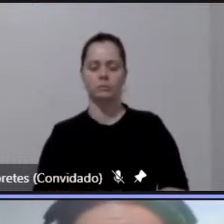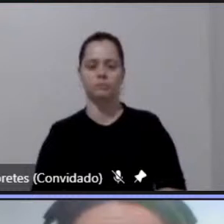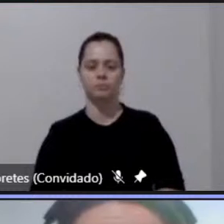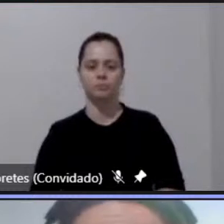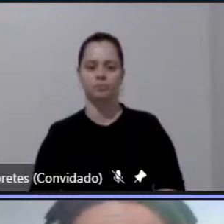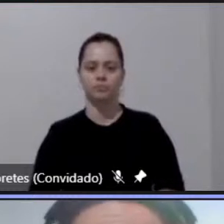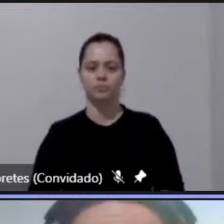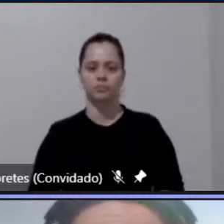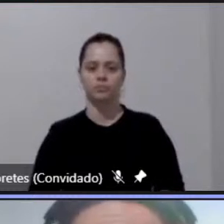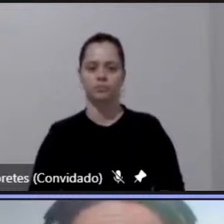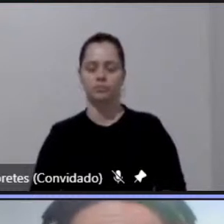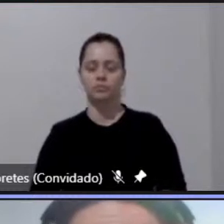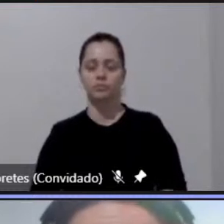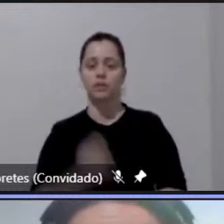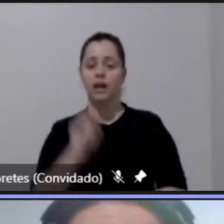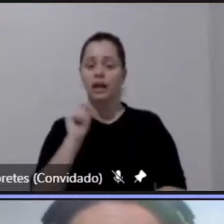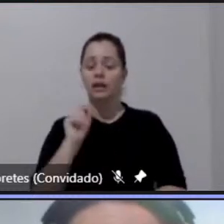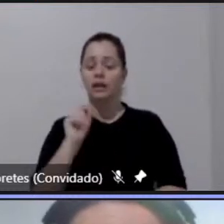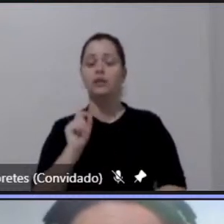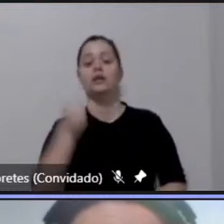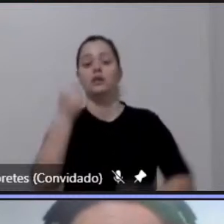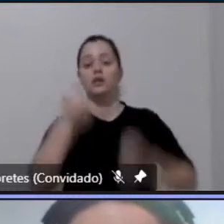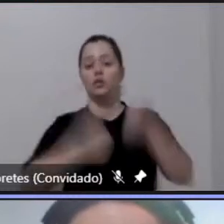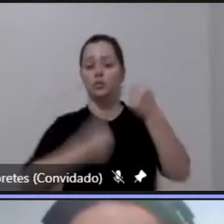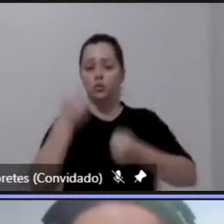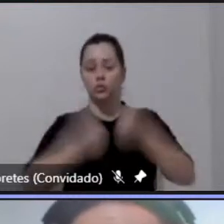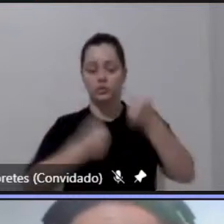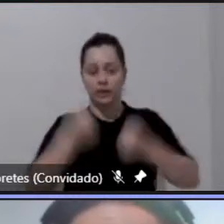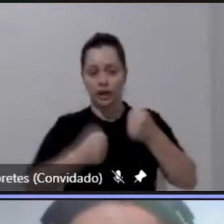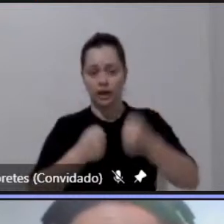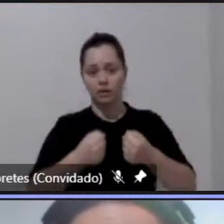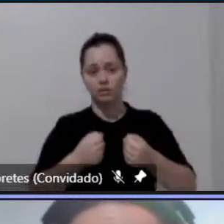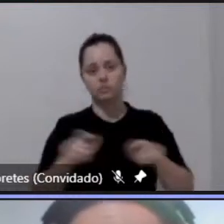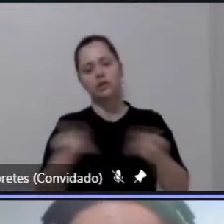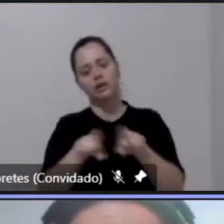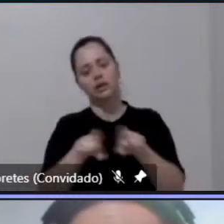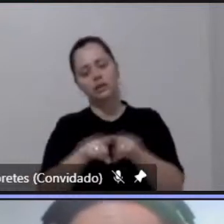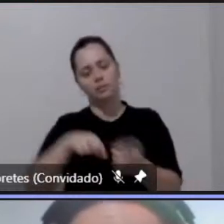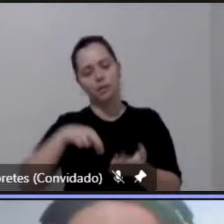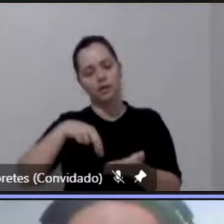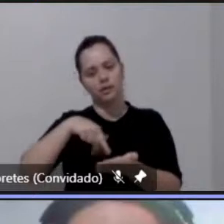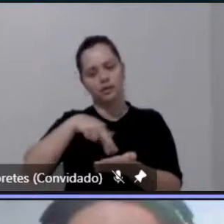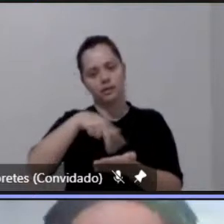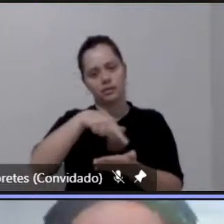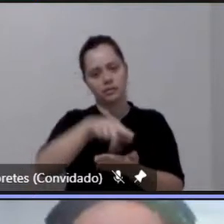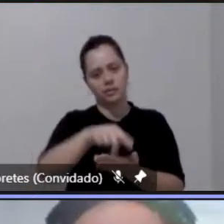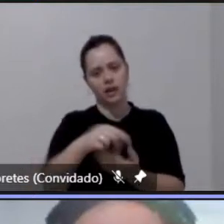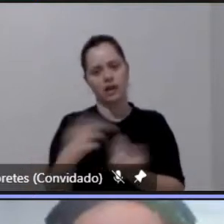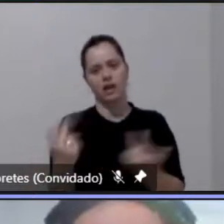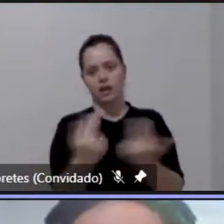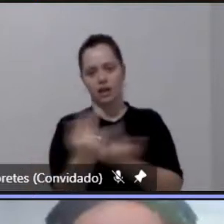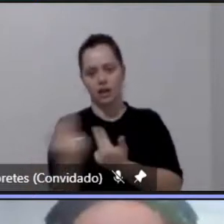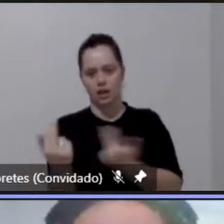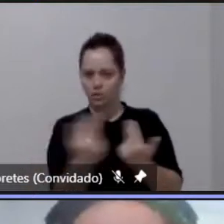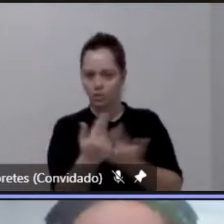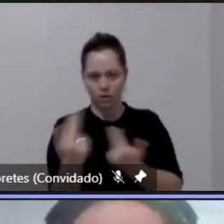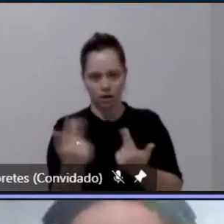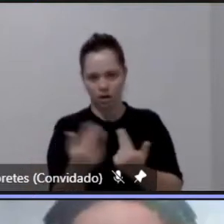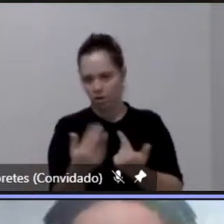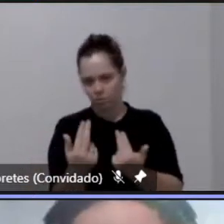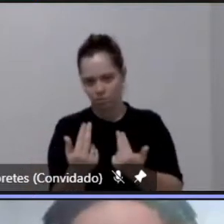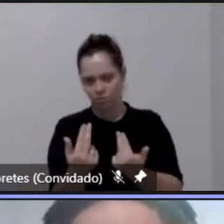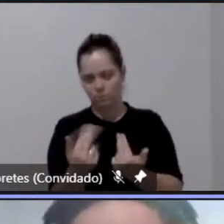que os automóveis e o modo a pé eles estão quase que empatados em relação